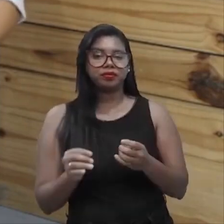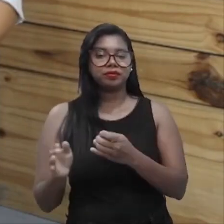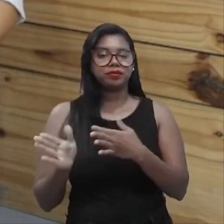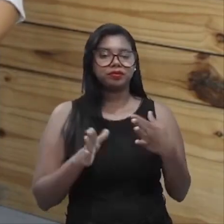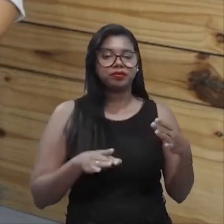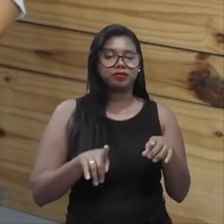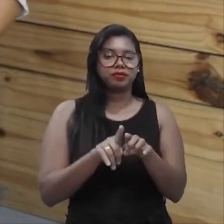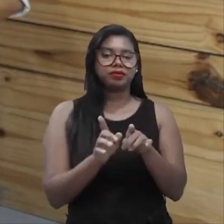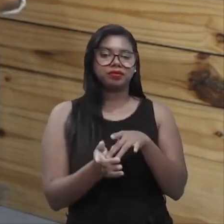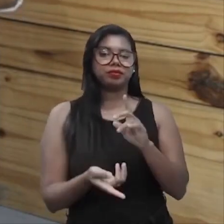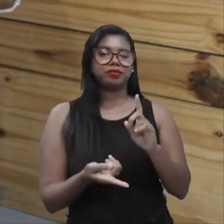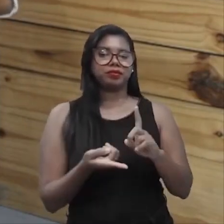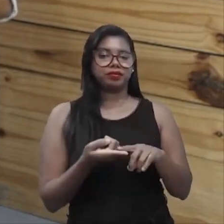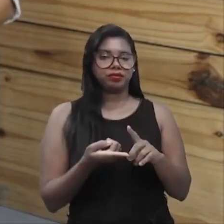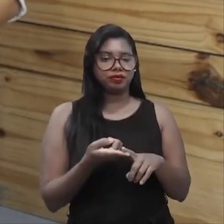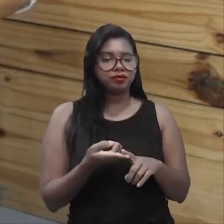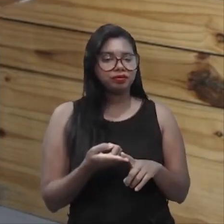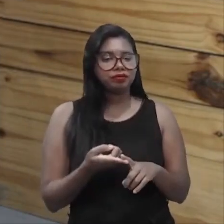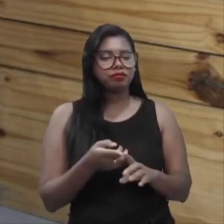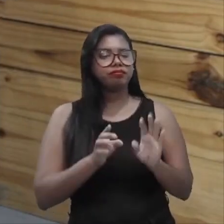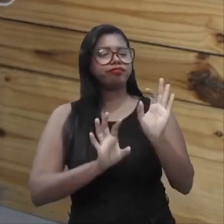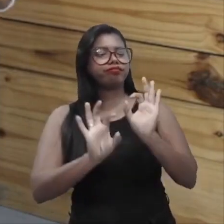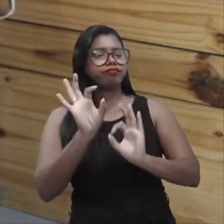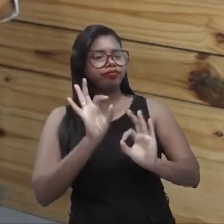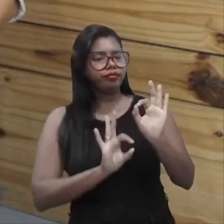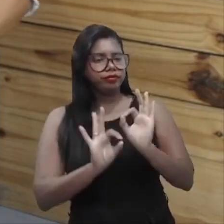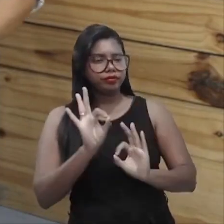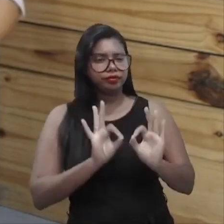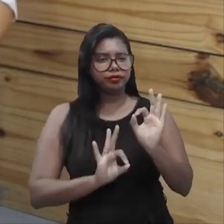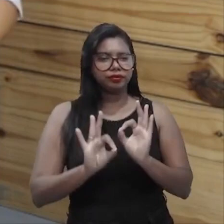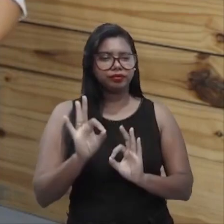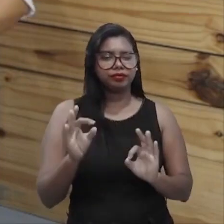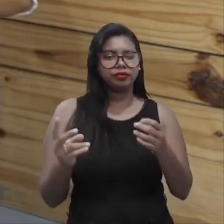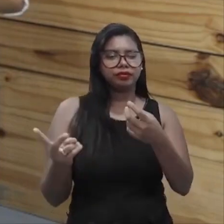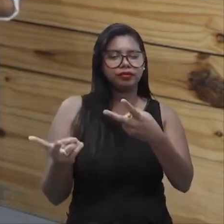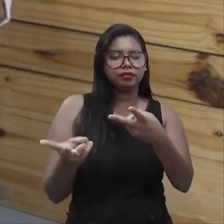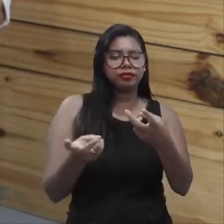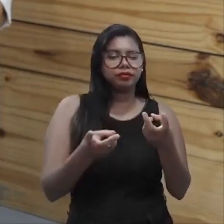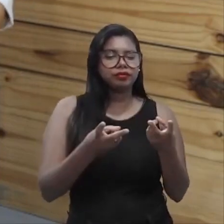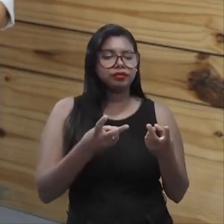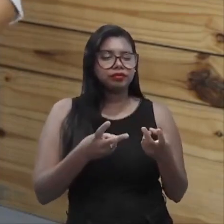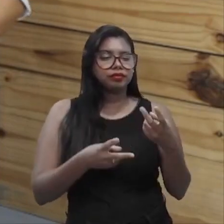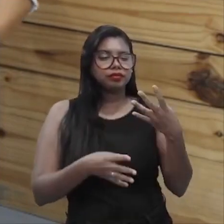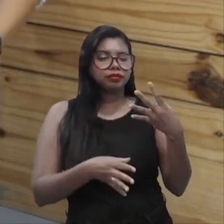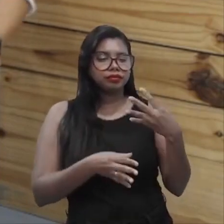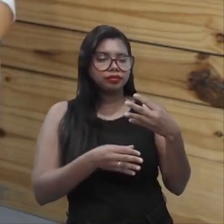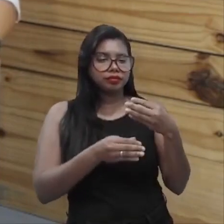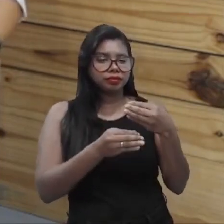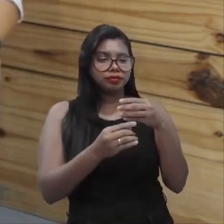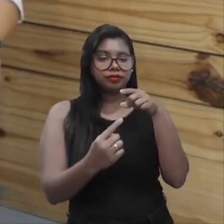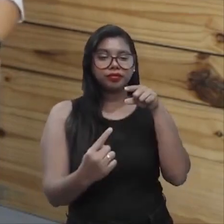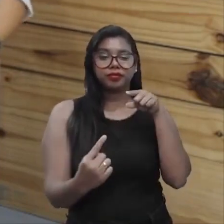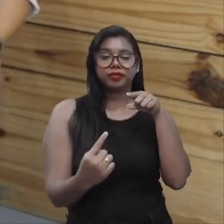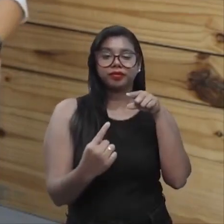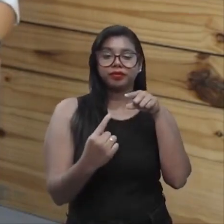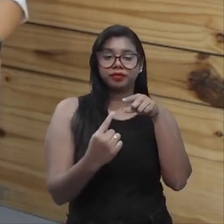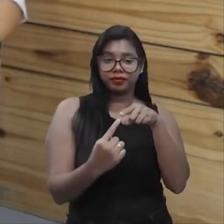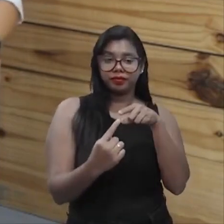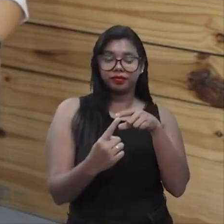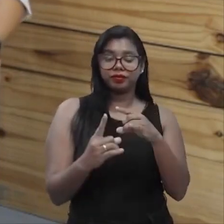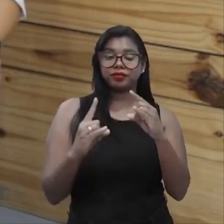atividades, de forma padronizada, as suas especificações coerentes com os objetivos da